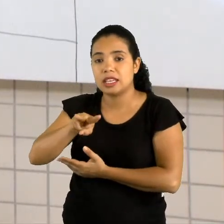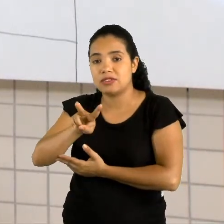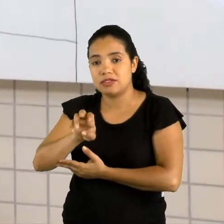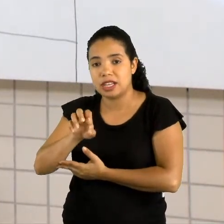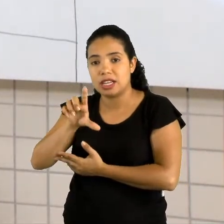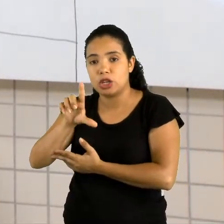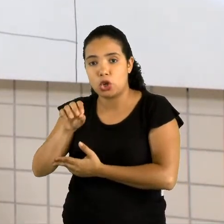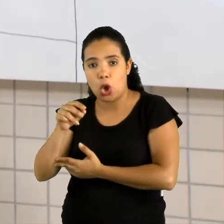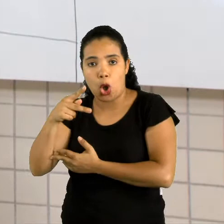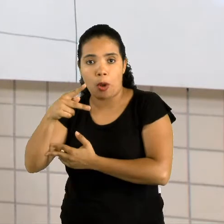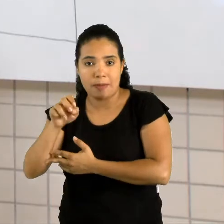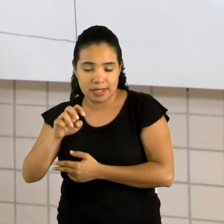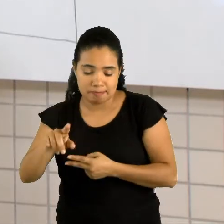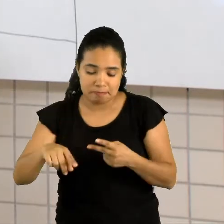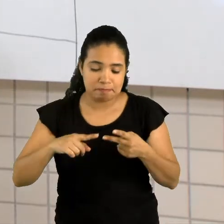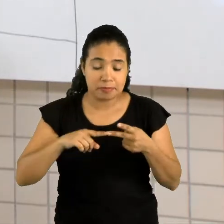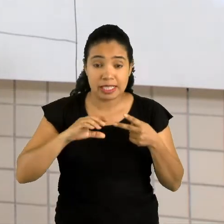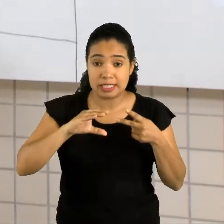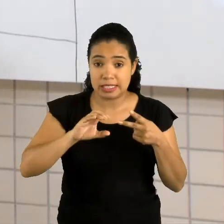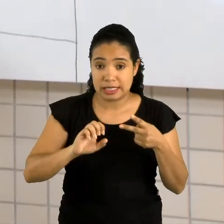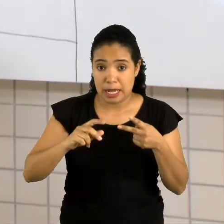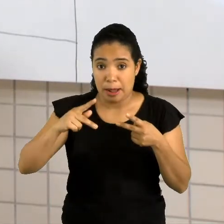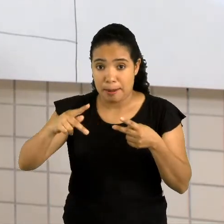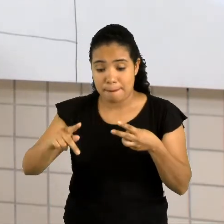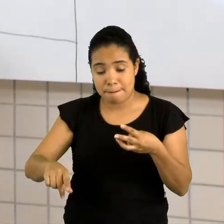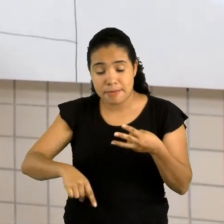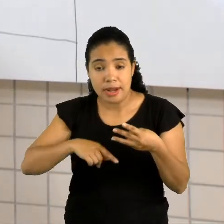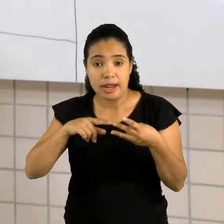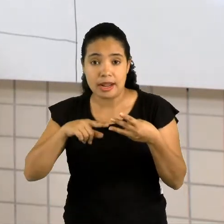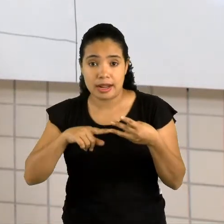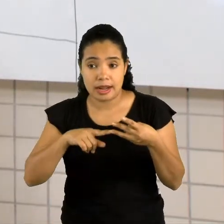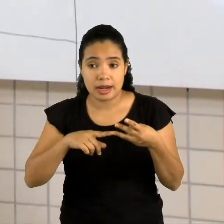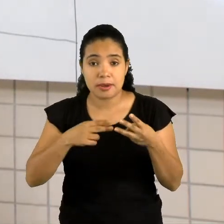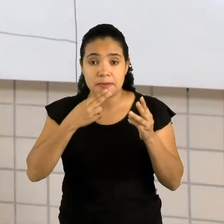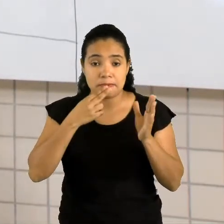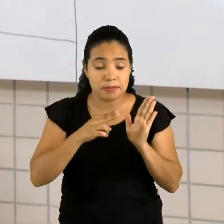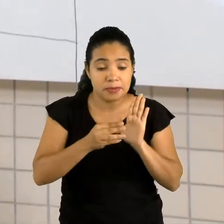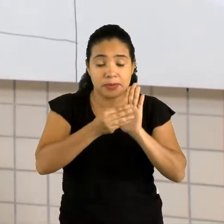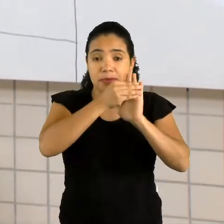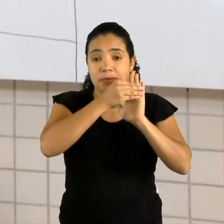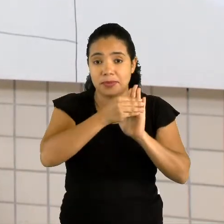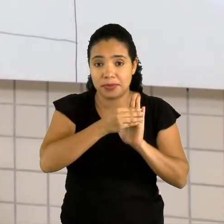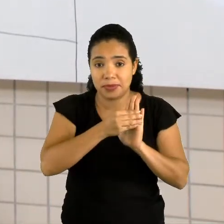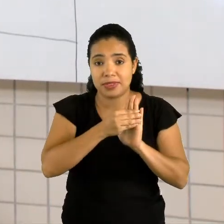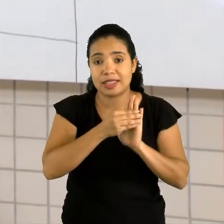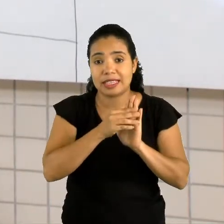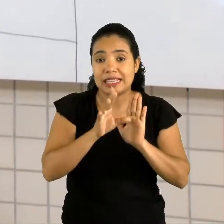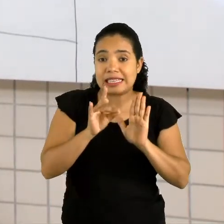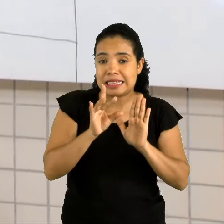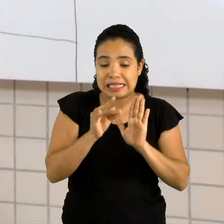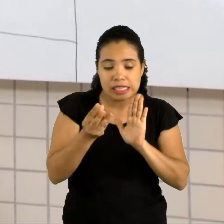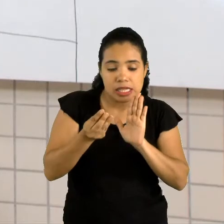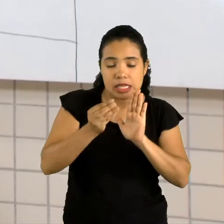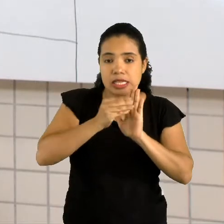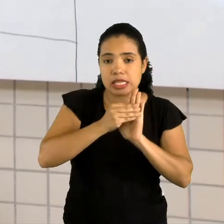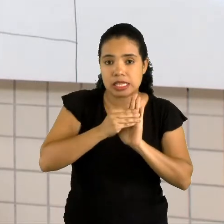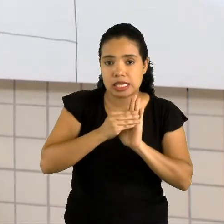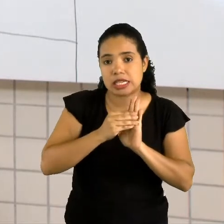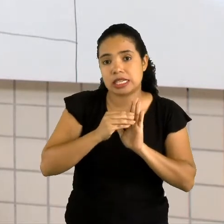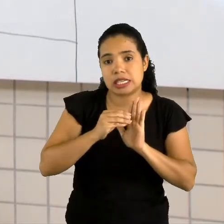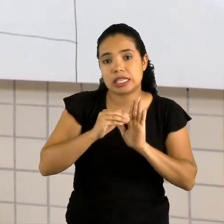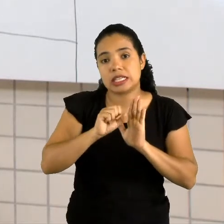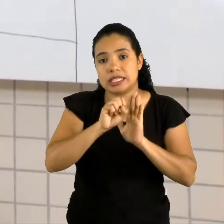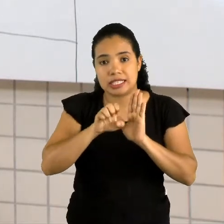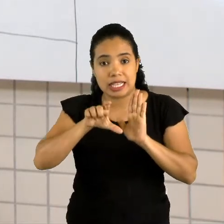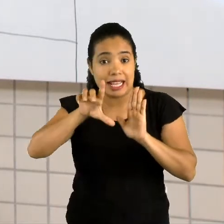e falamos sobre também o selo, que é um adesivo que indica que aquela carta foi